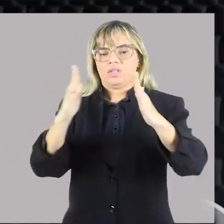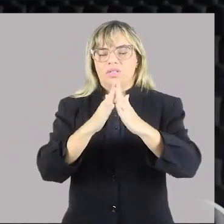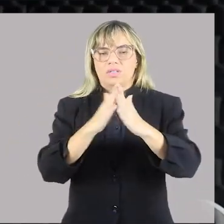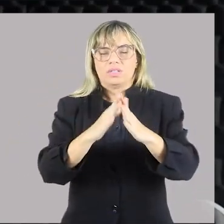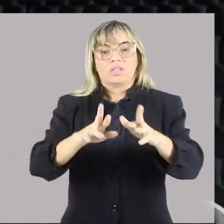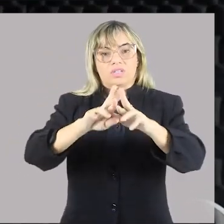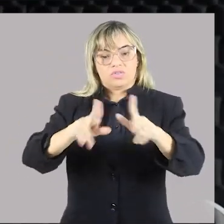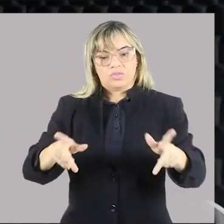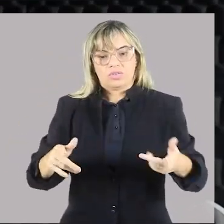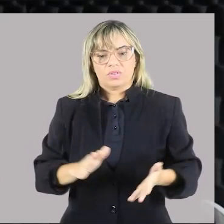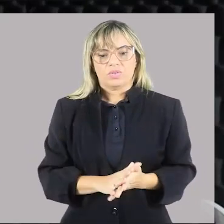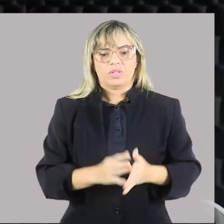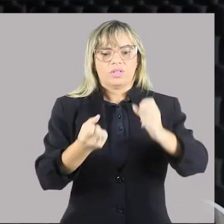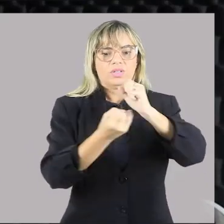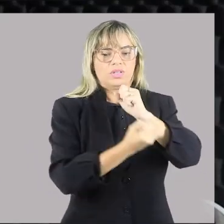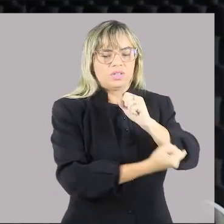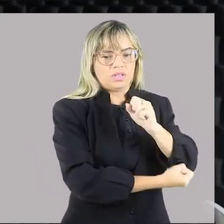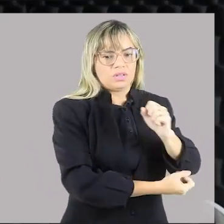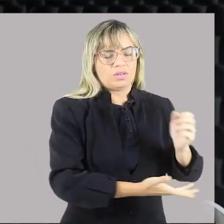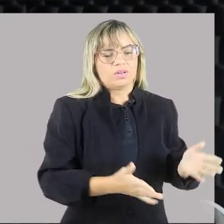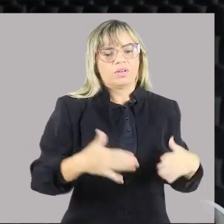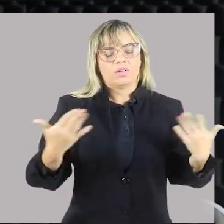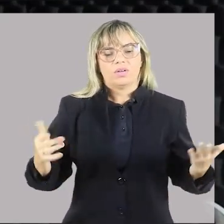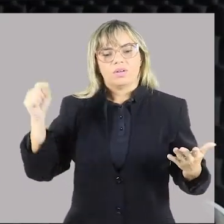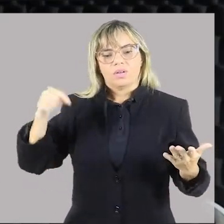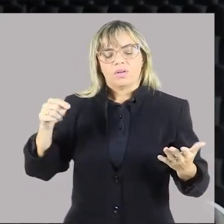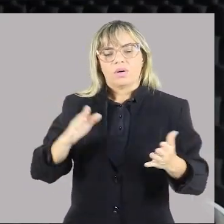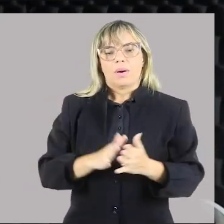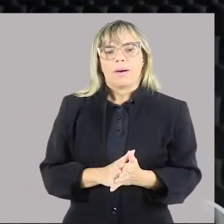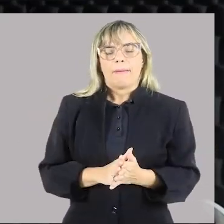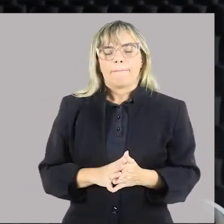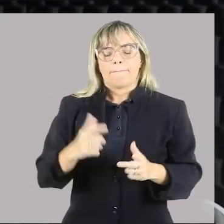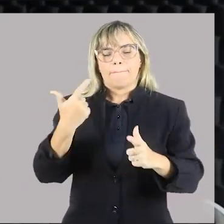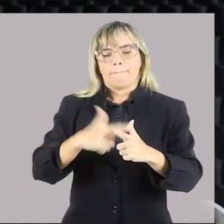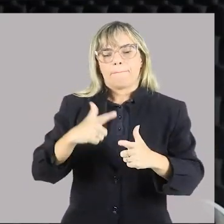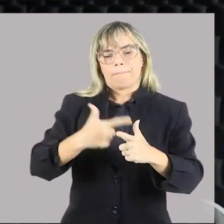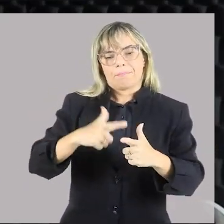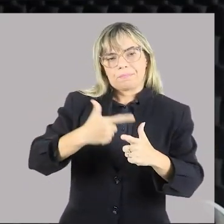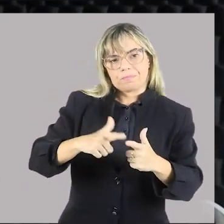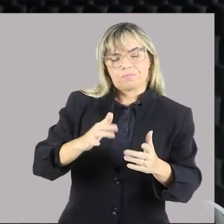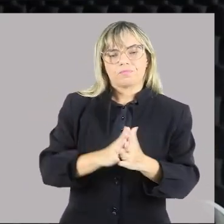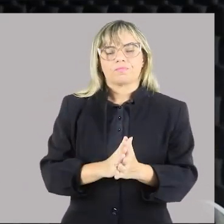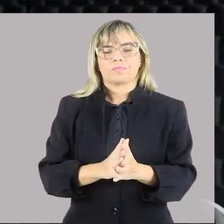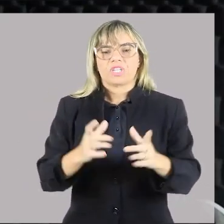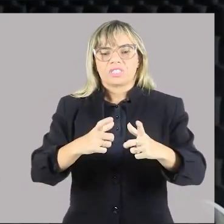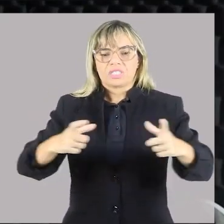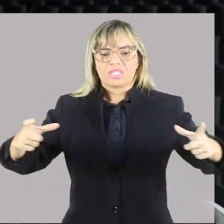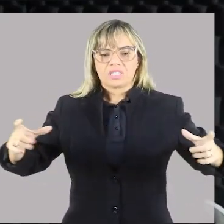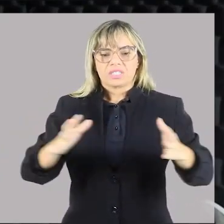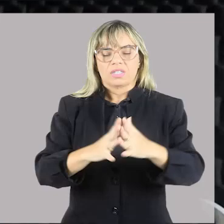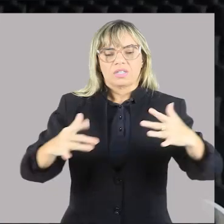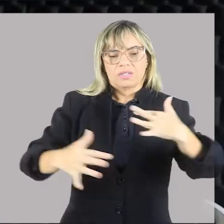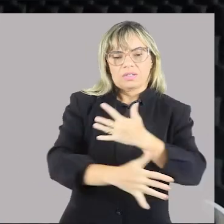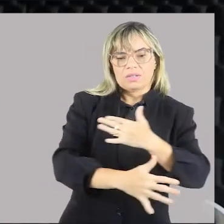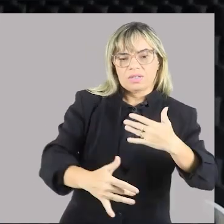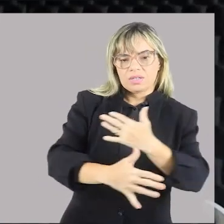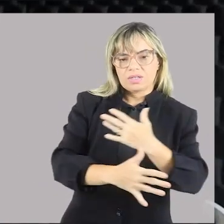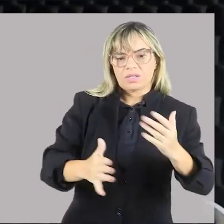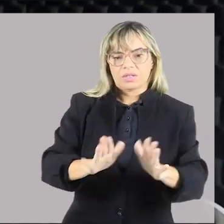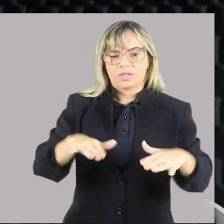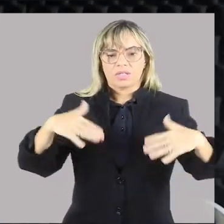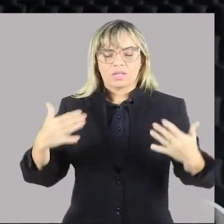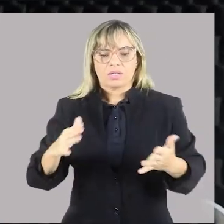nós temos a questão de infraestrutura, que é um dos grandes problemas também, das grandes cidades, questão de saneamento